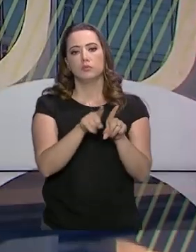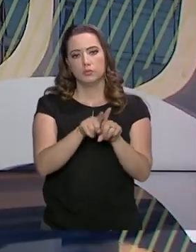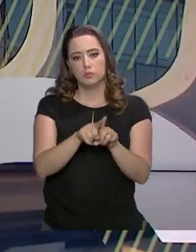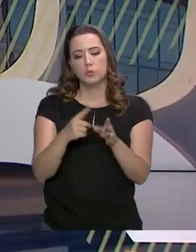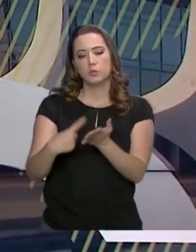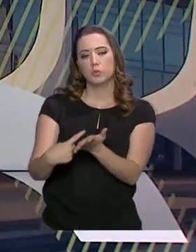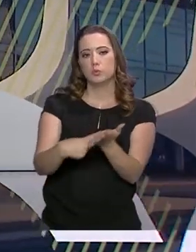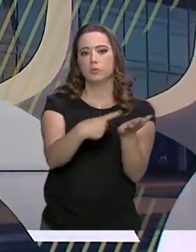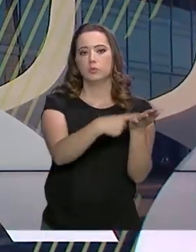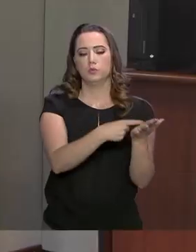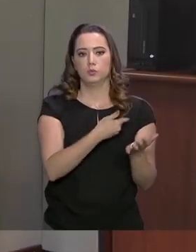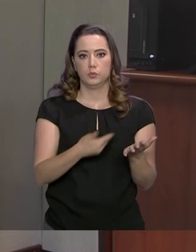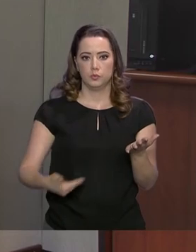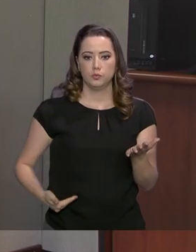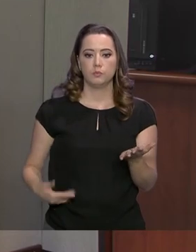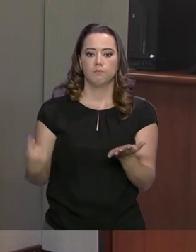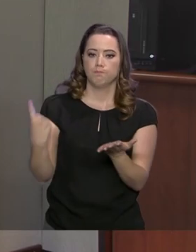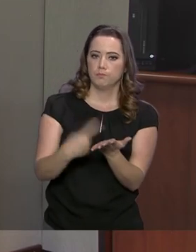firmadas.